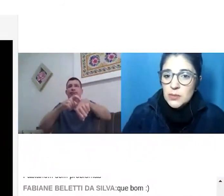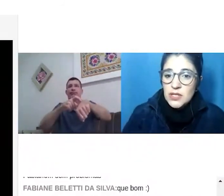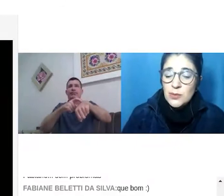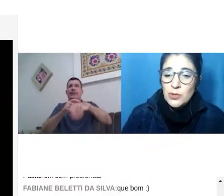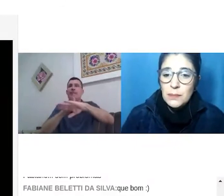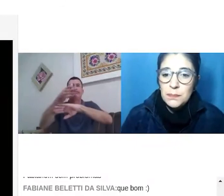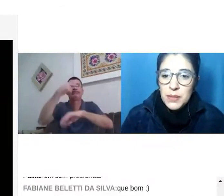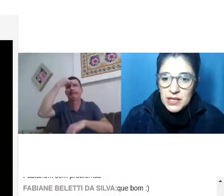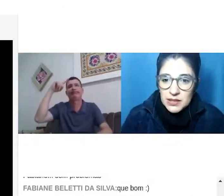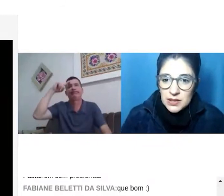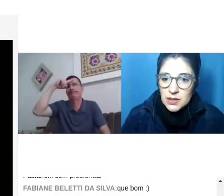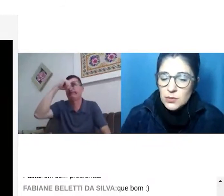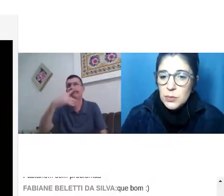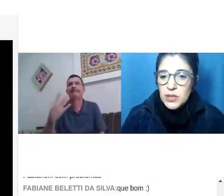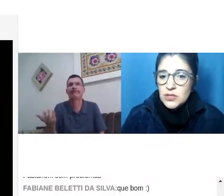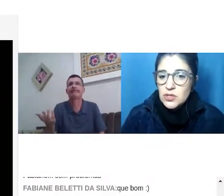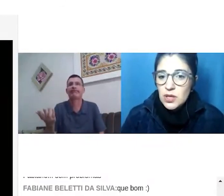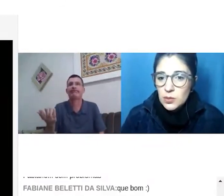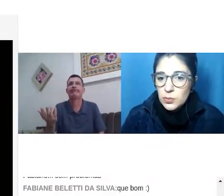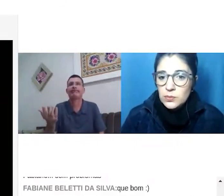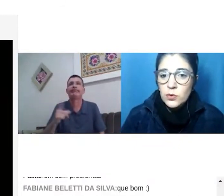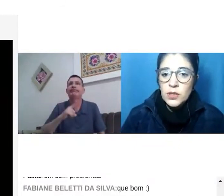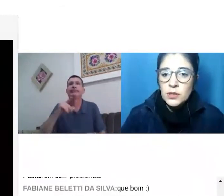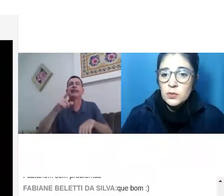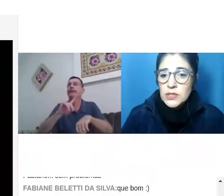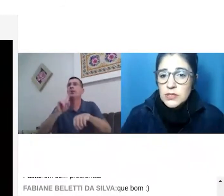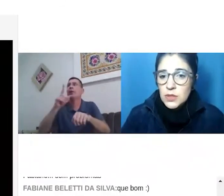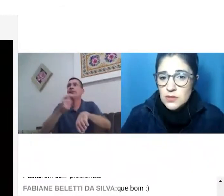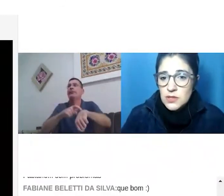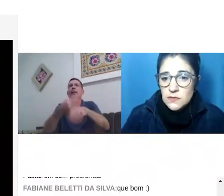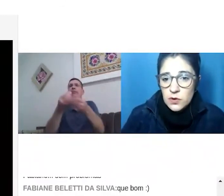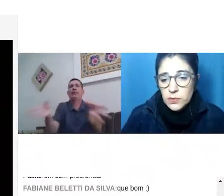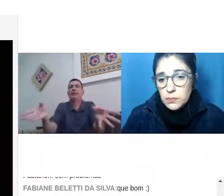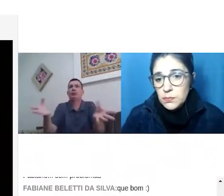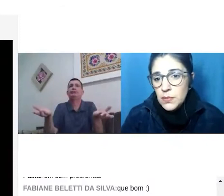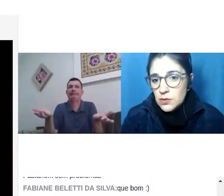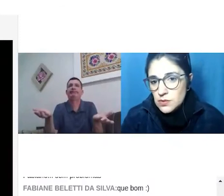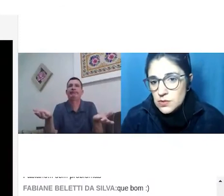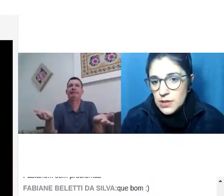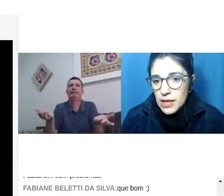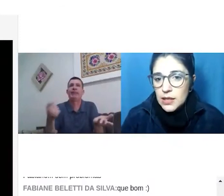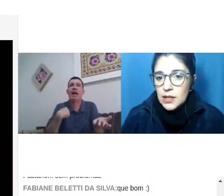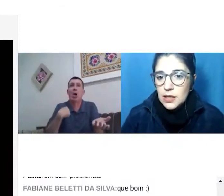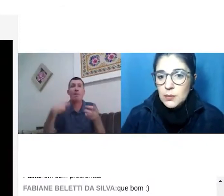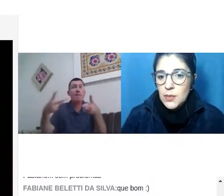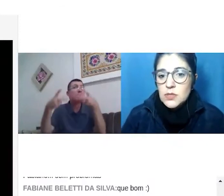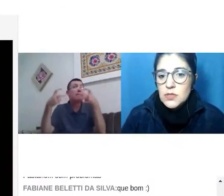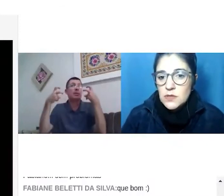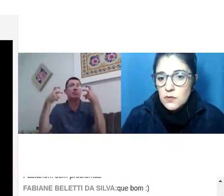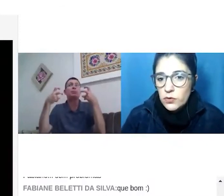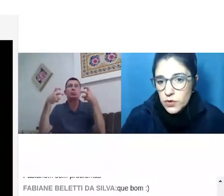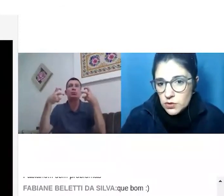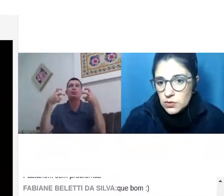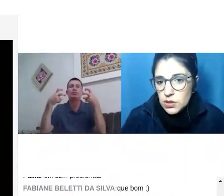percebe que tem muita perda muita perda de tempo. O conhecimento se desenvolve menos, né? É menos